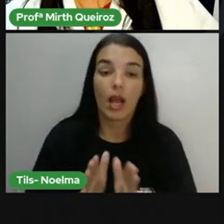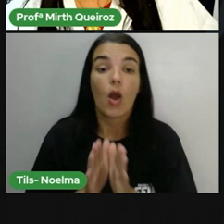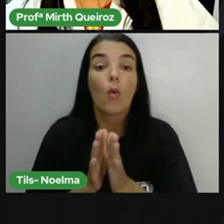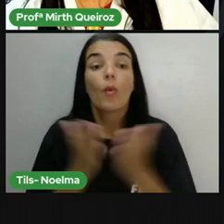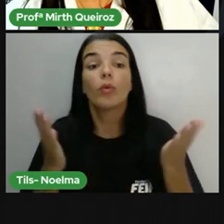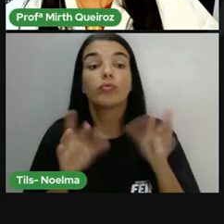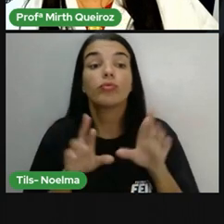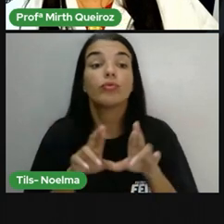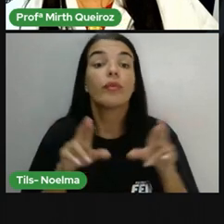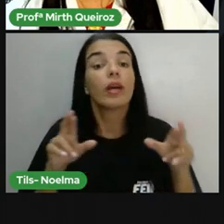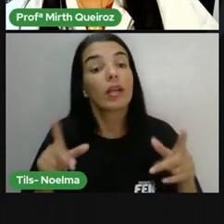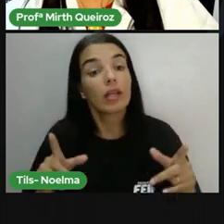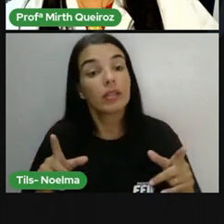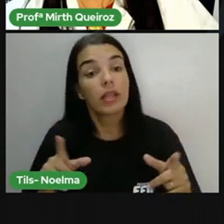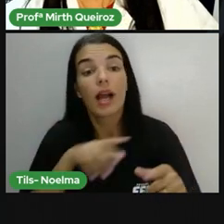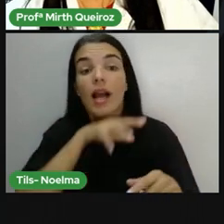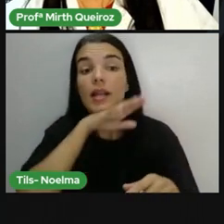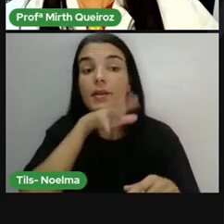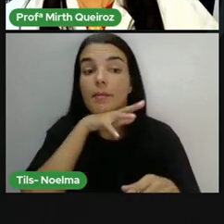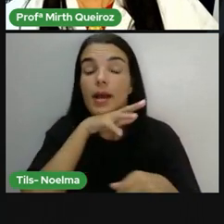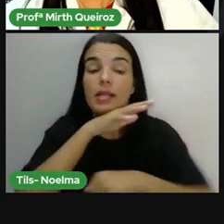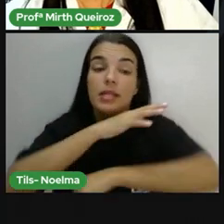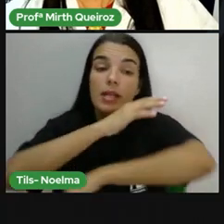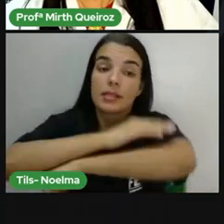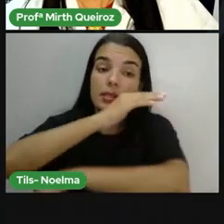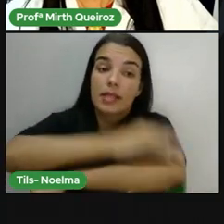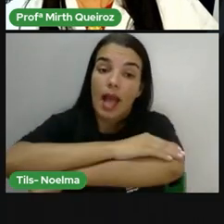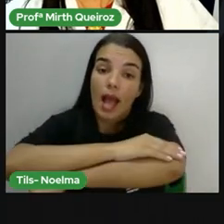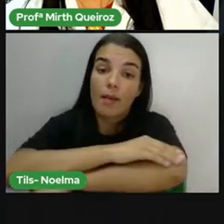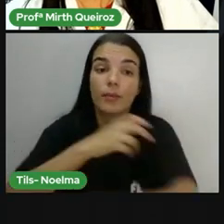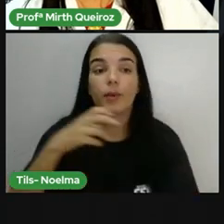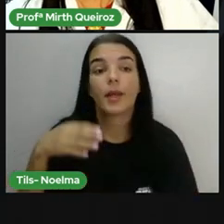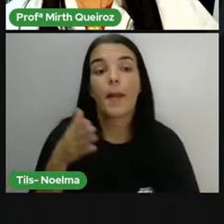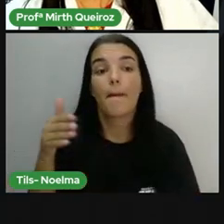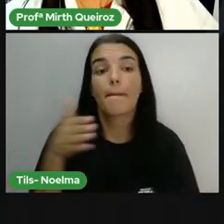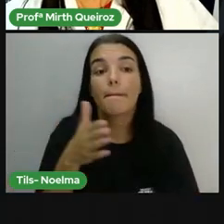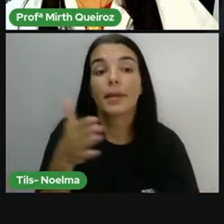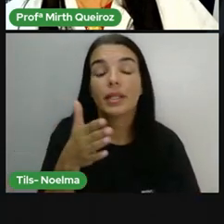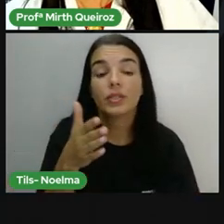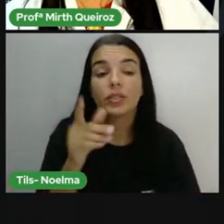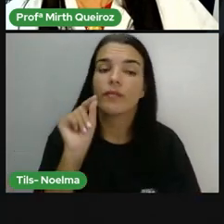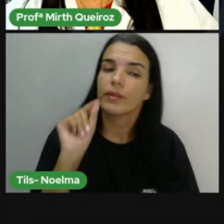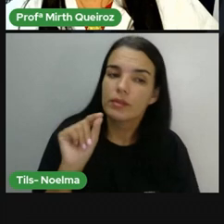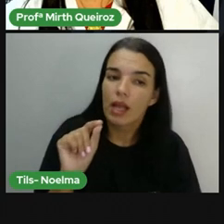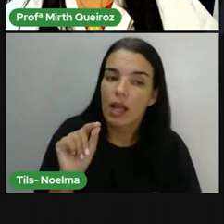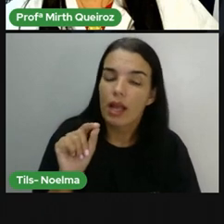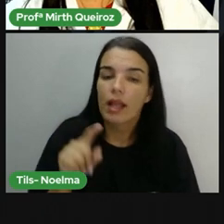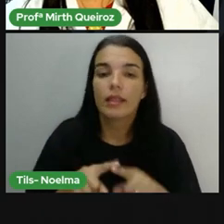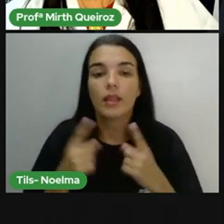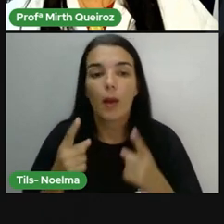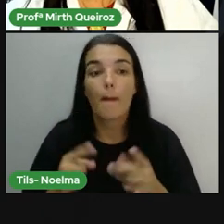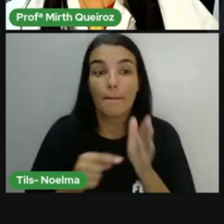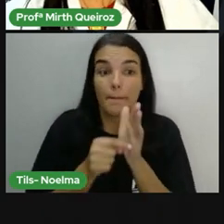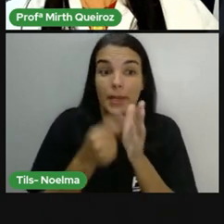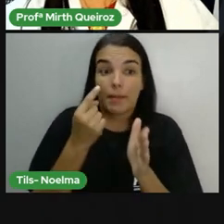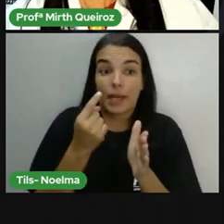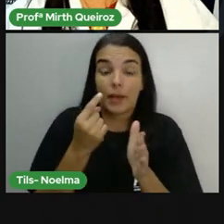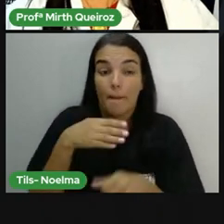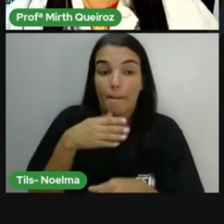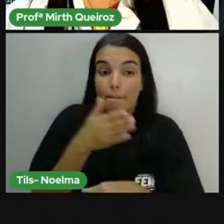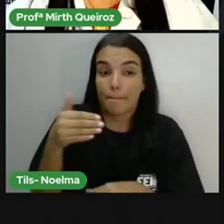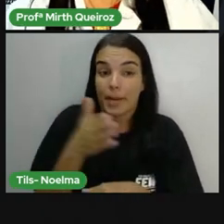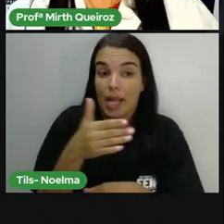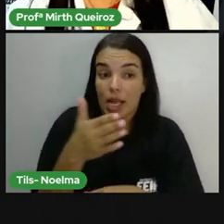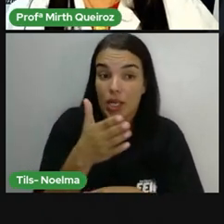peixes e de anfíbios? Do mesmo jeito, a gente pega o valor da quantidade de peixes menos a quantidade de anfíbios e